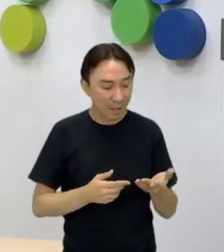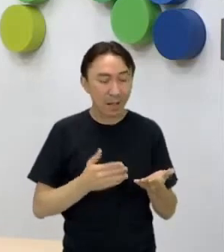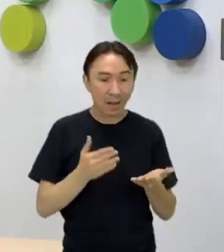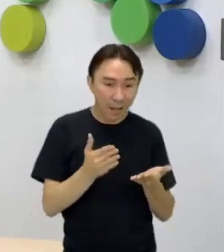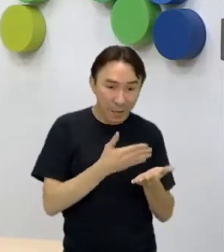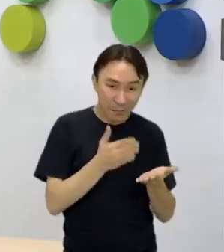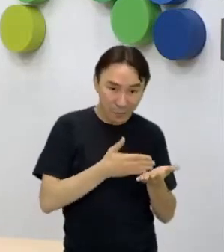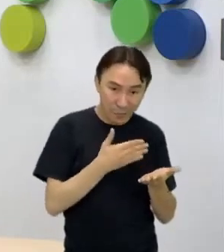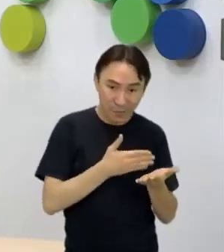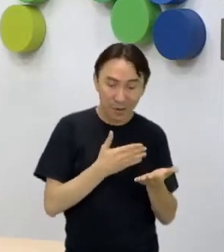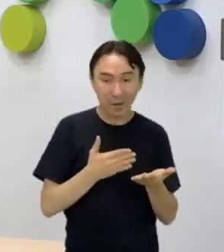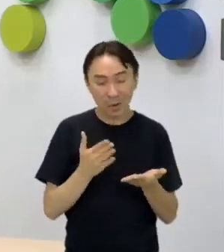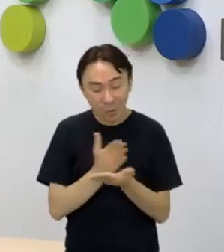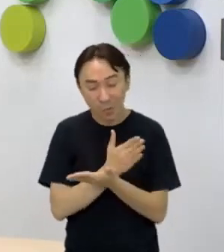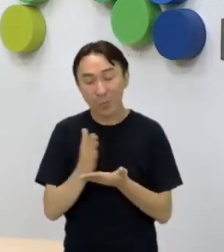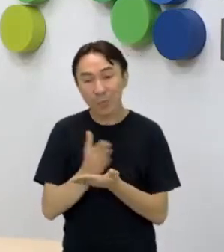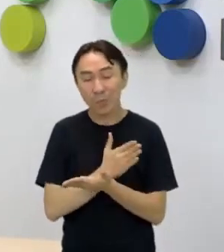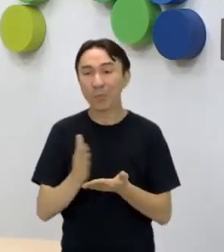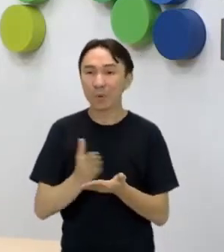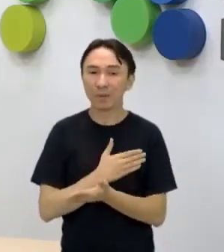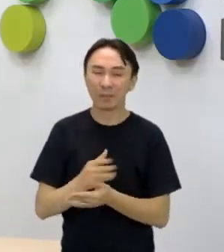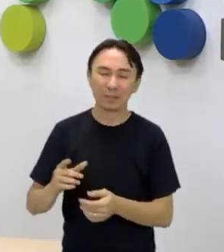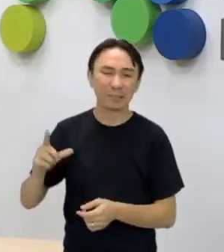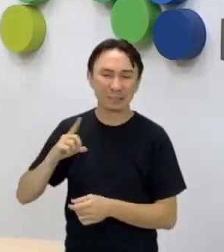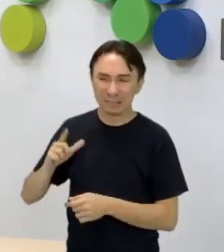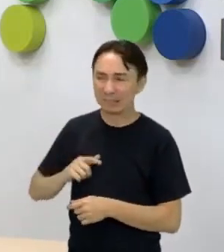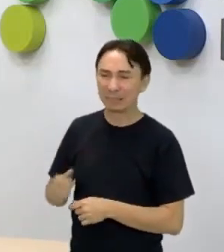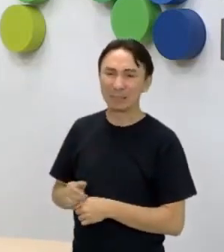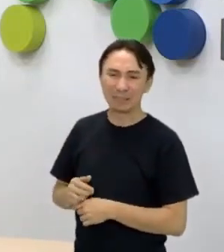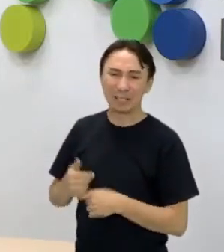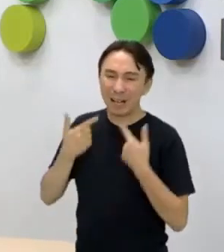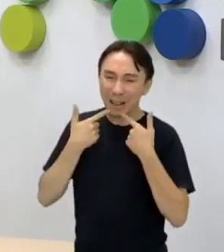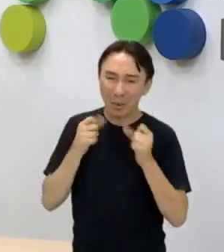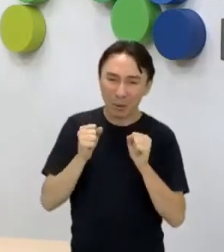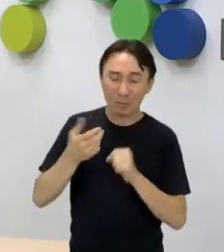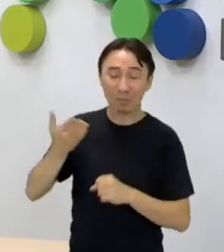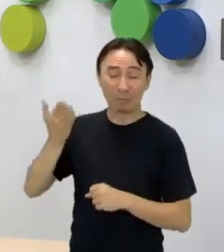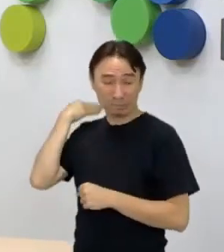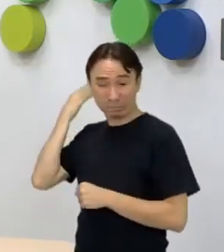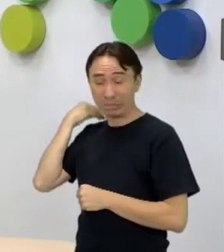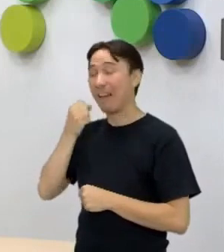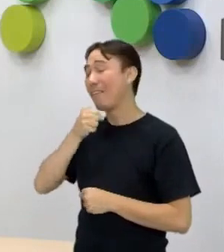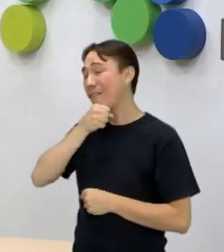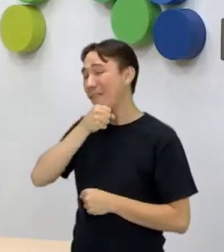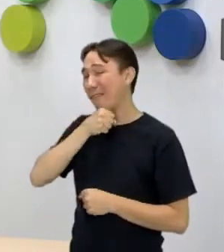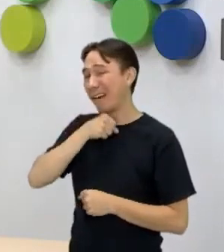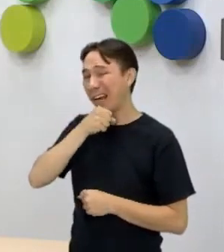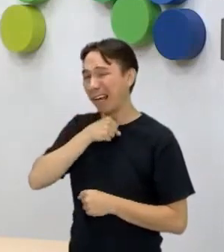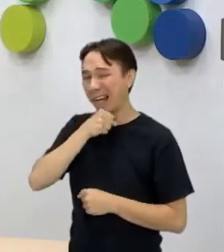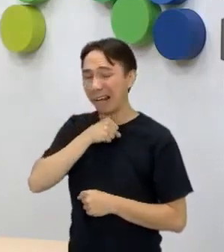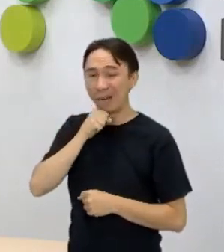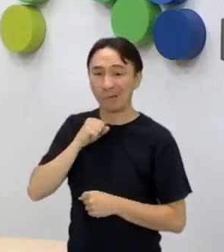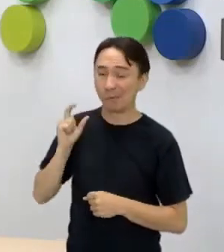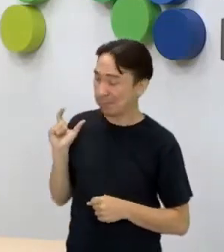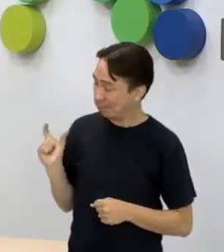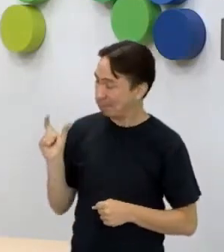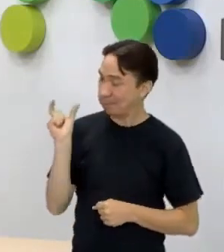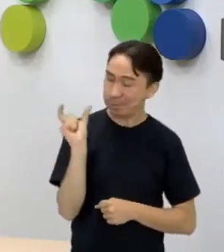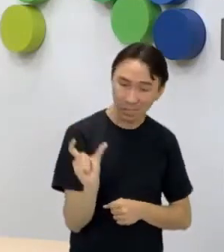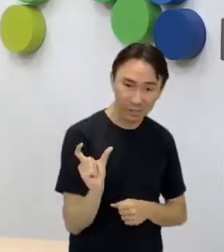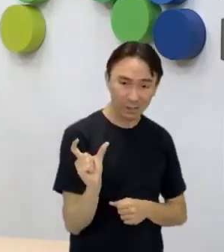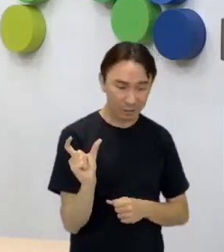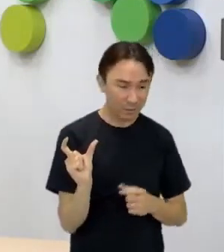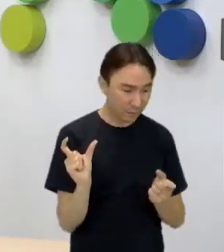de um texto que talvez tenha uma linguagem muito arcaica, que está ligada a um tempo muito remoto, a uma linguagem